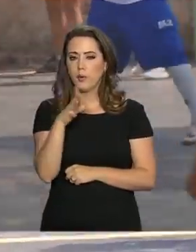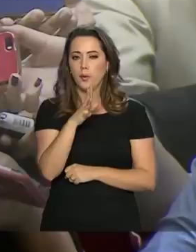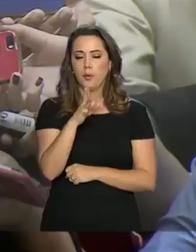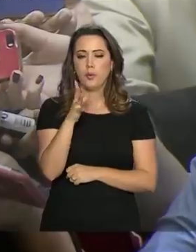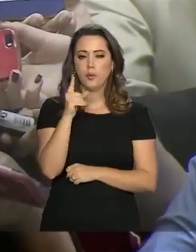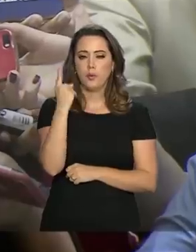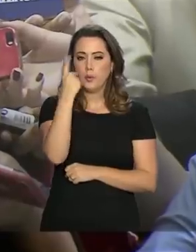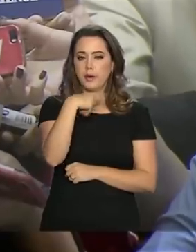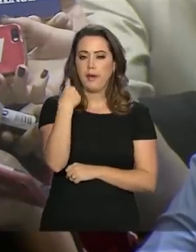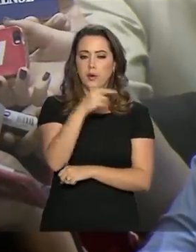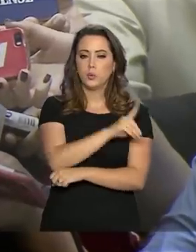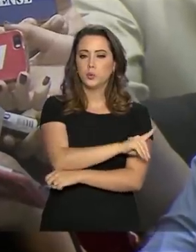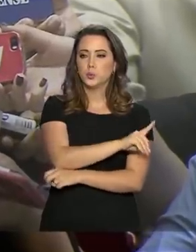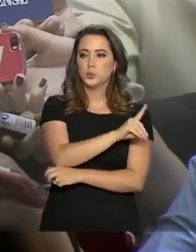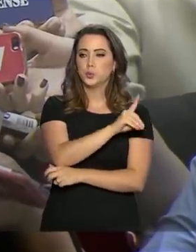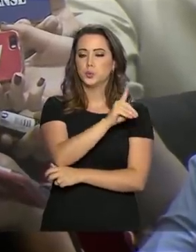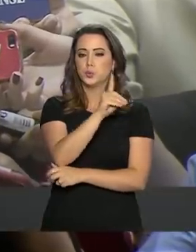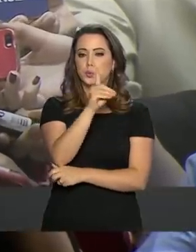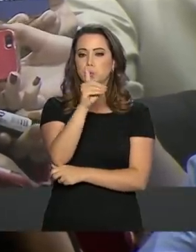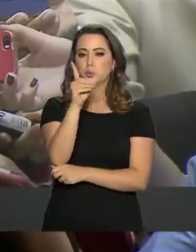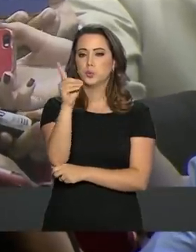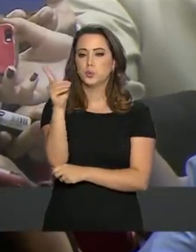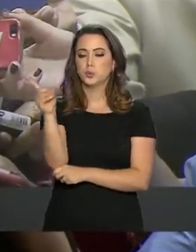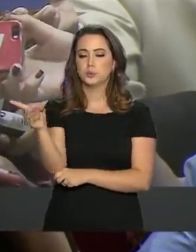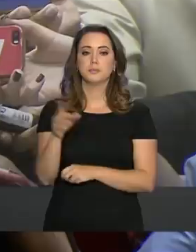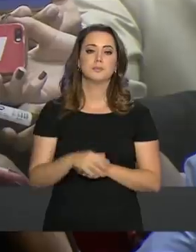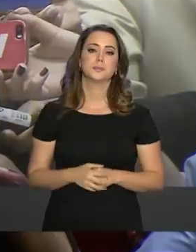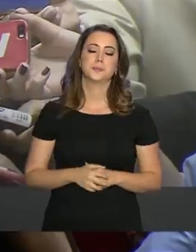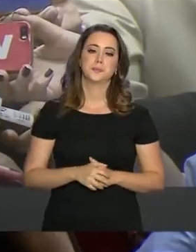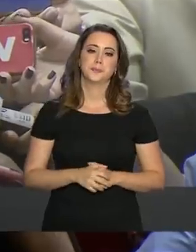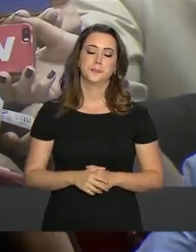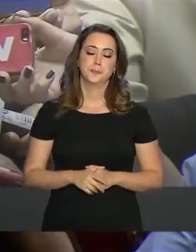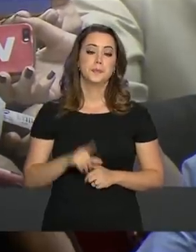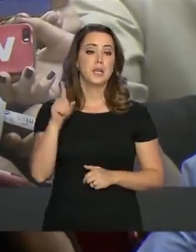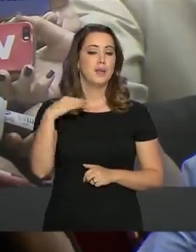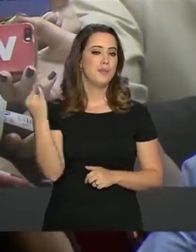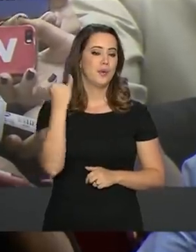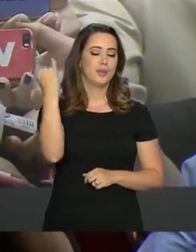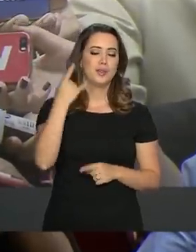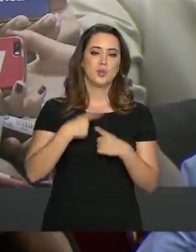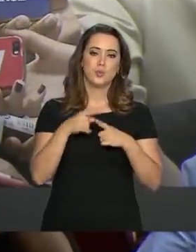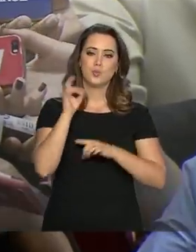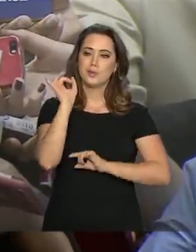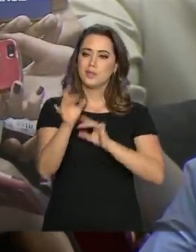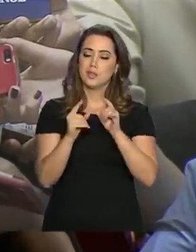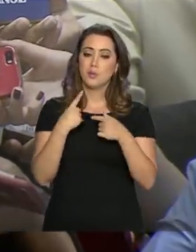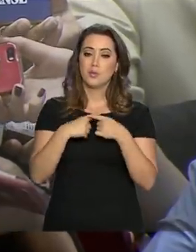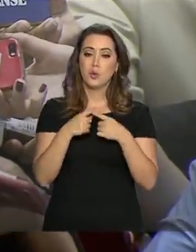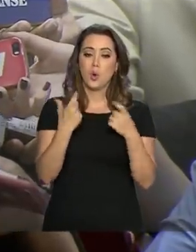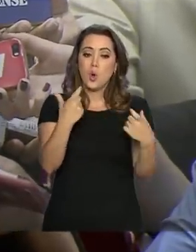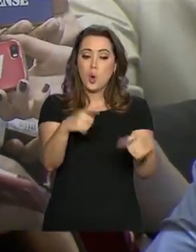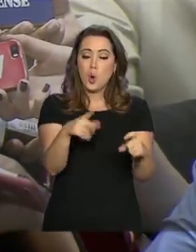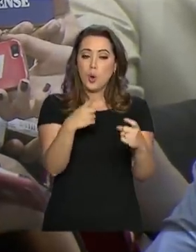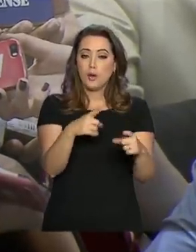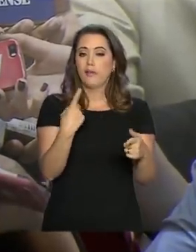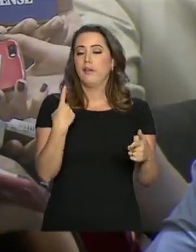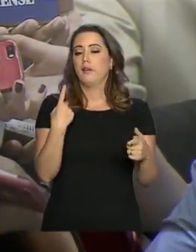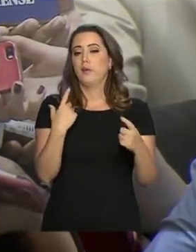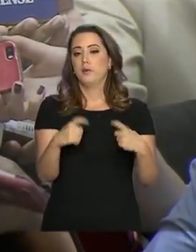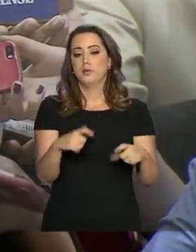integral. A matrícula em tempo integral é algo importante, especialmente quando você tem regiões com